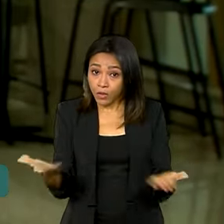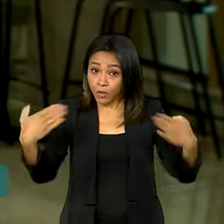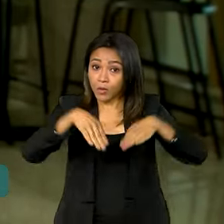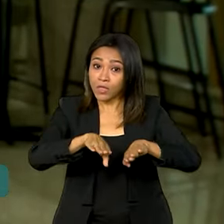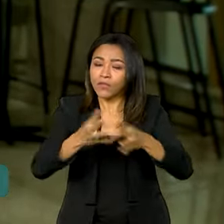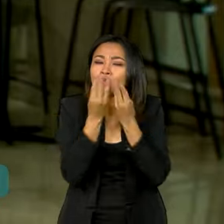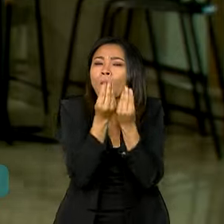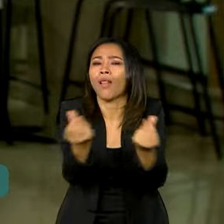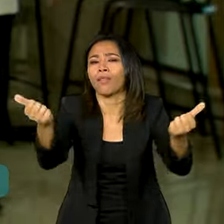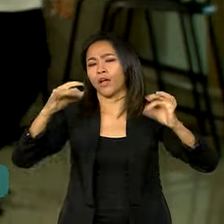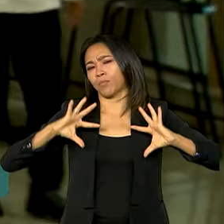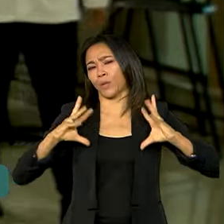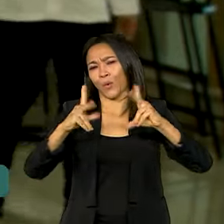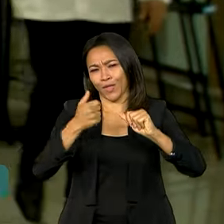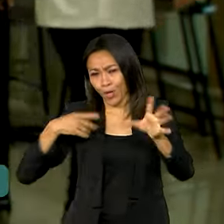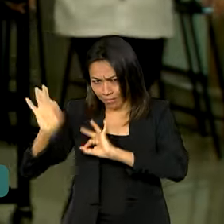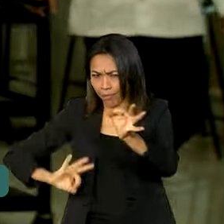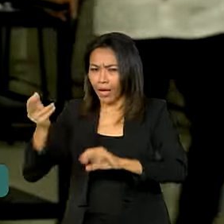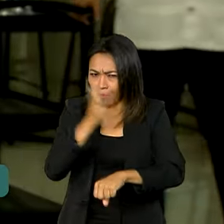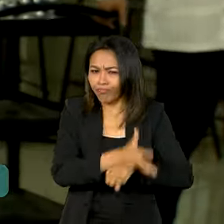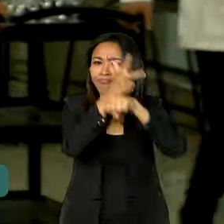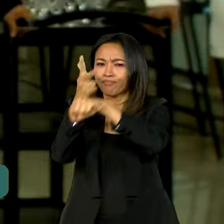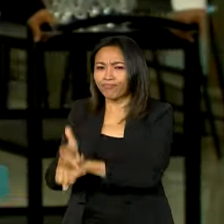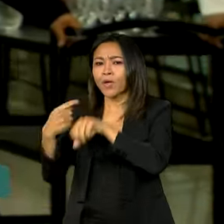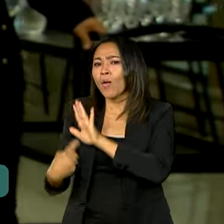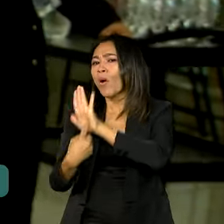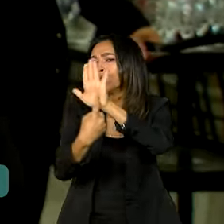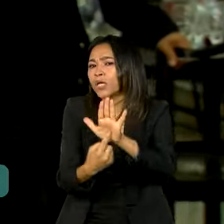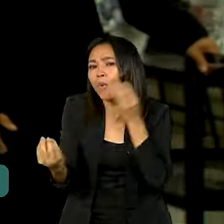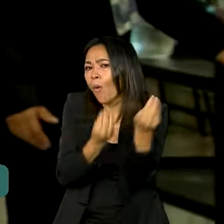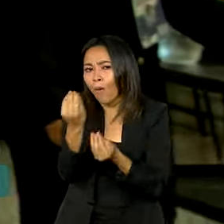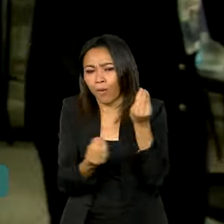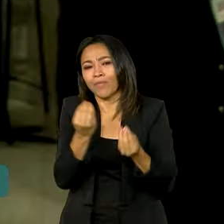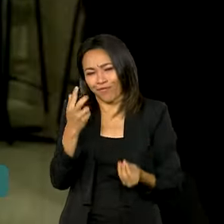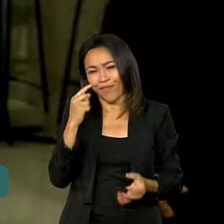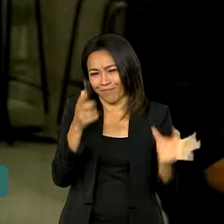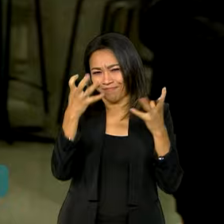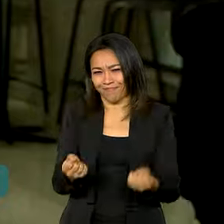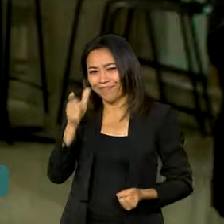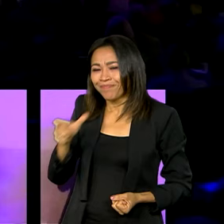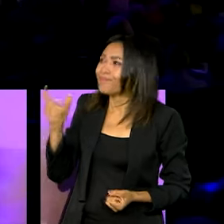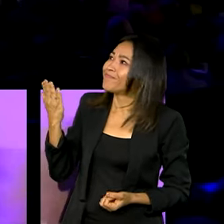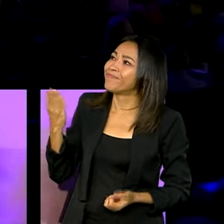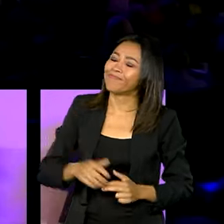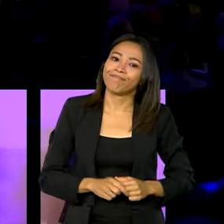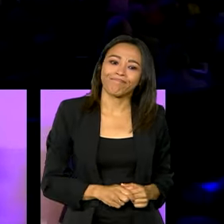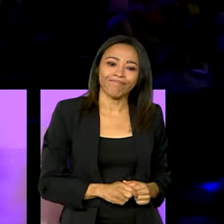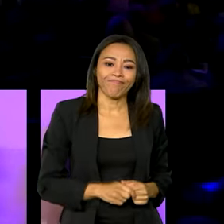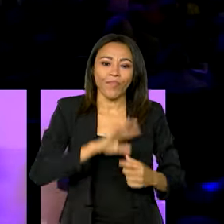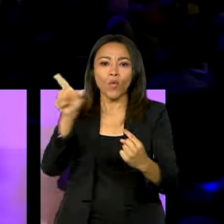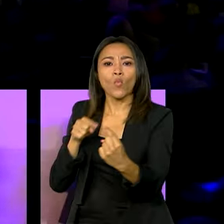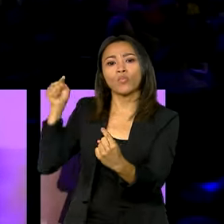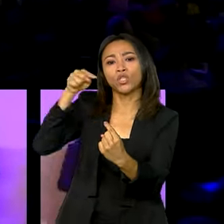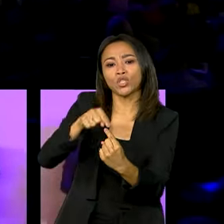para todos. A gente preparou uma reportagem mostrando toda essa movimentação. Vamos conferir. O objetivo